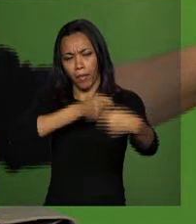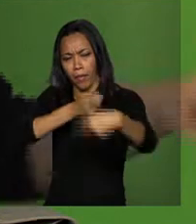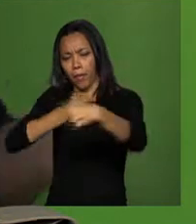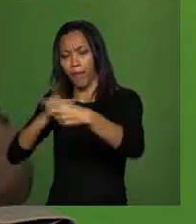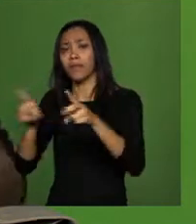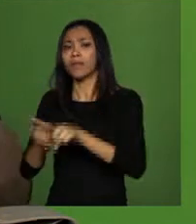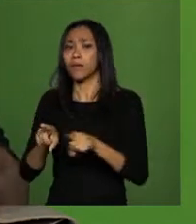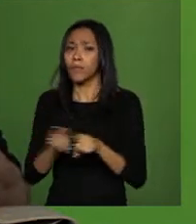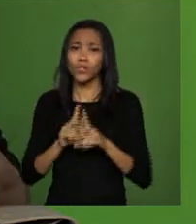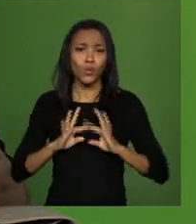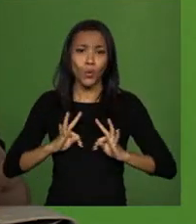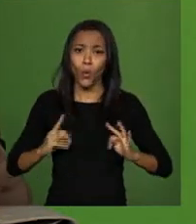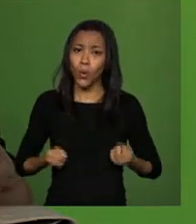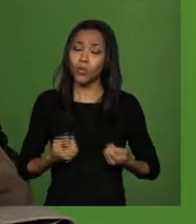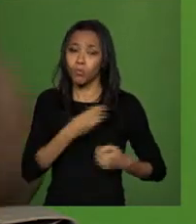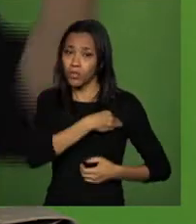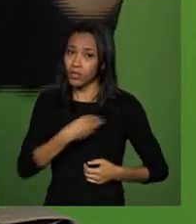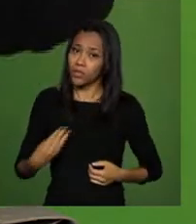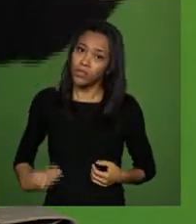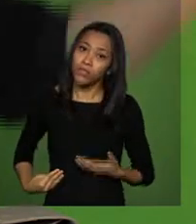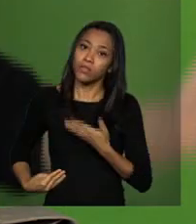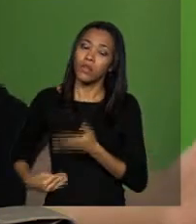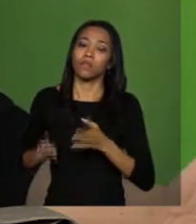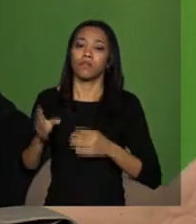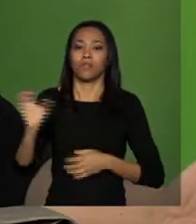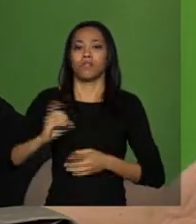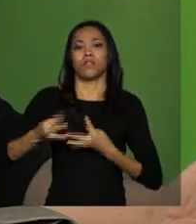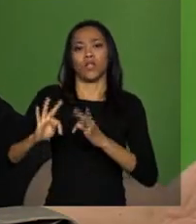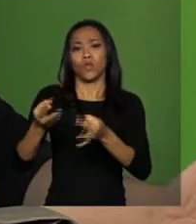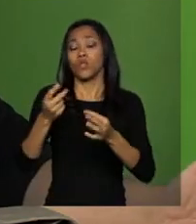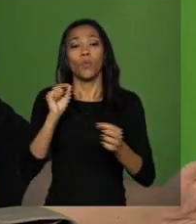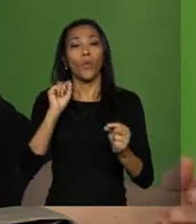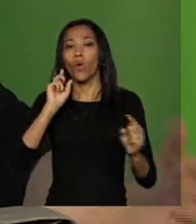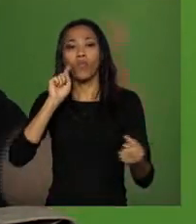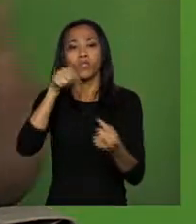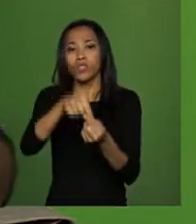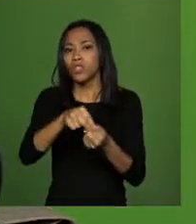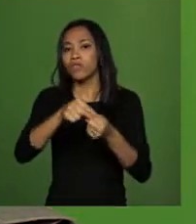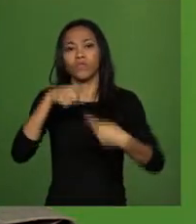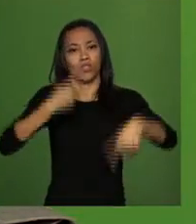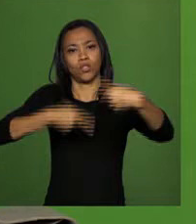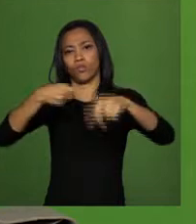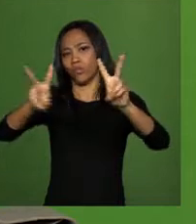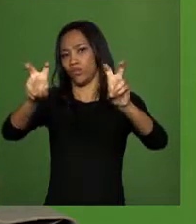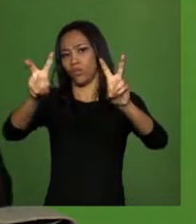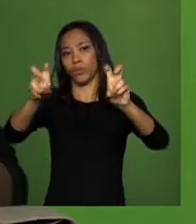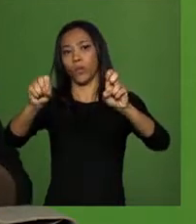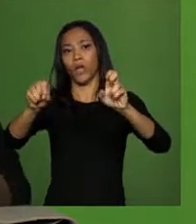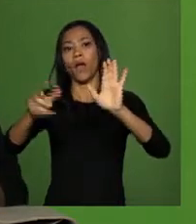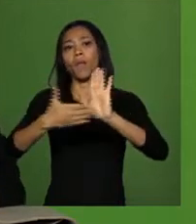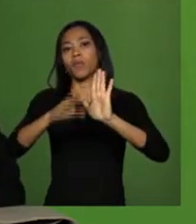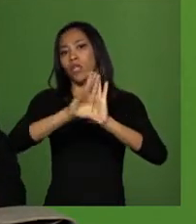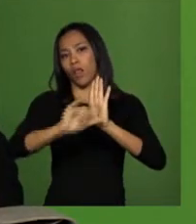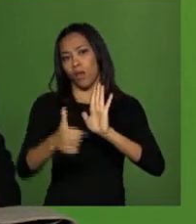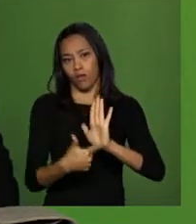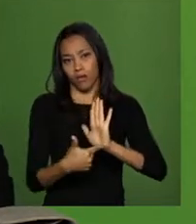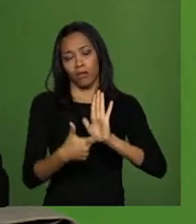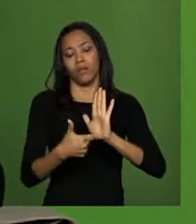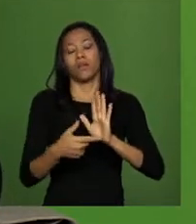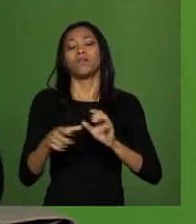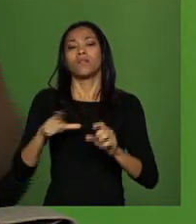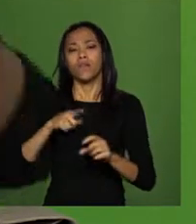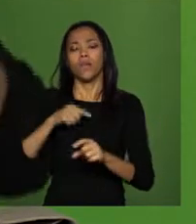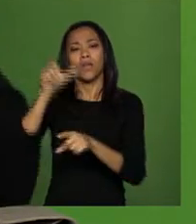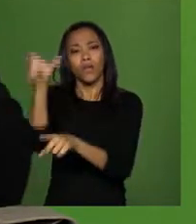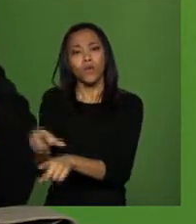Tecnologia, todo mundo participou na discussão da lei no Congresso Nacional. Tanto é verdade que o próprio senador Jorge Viana,